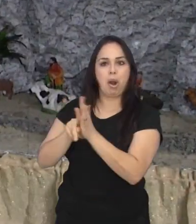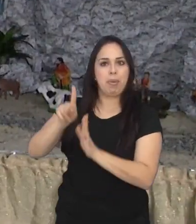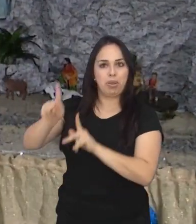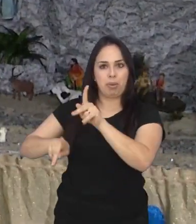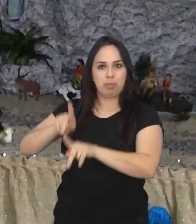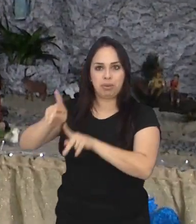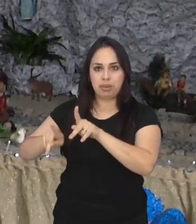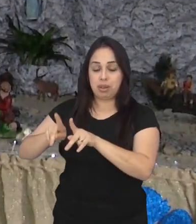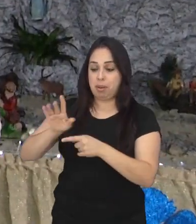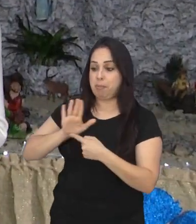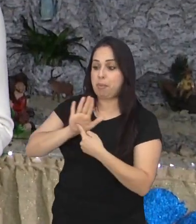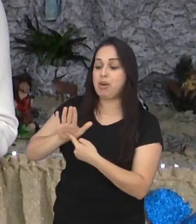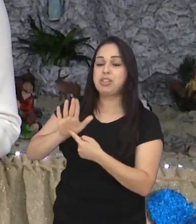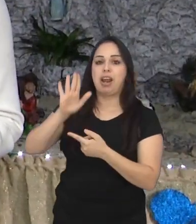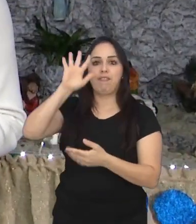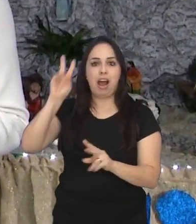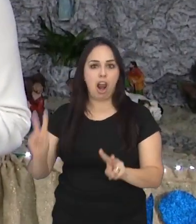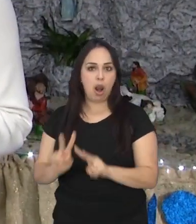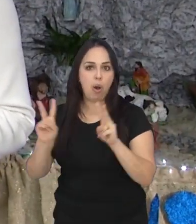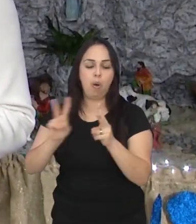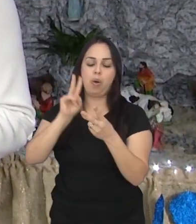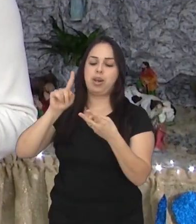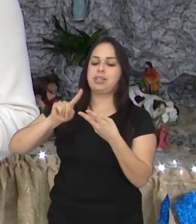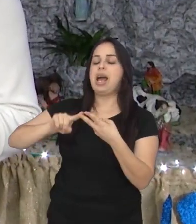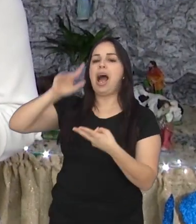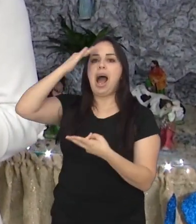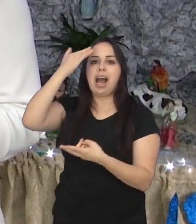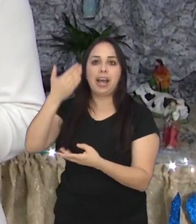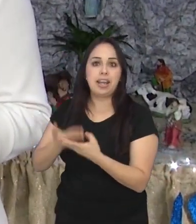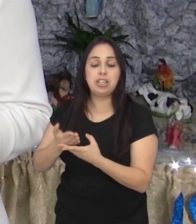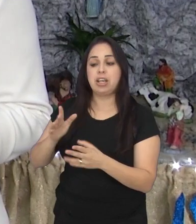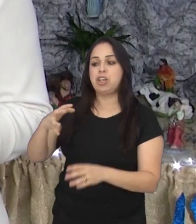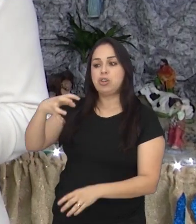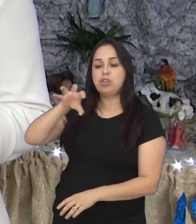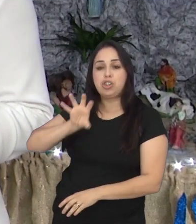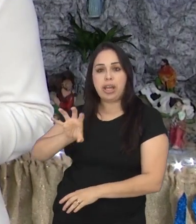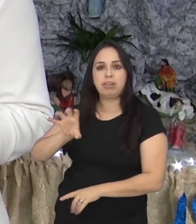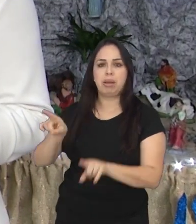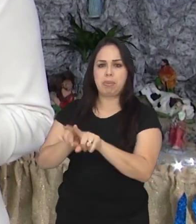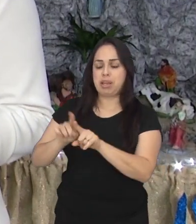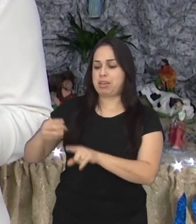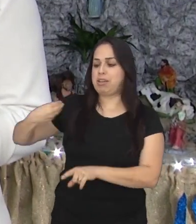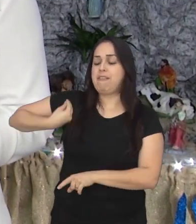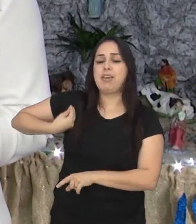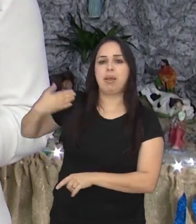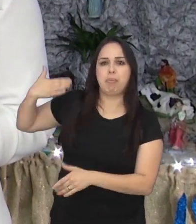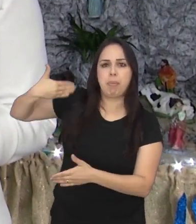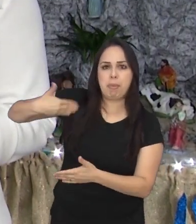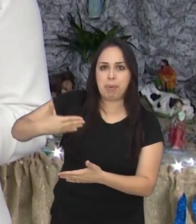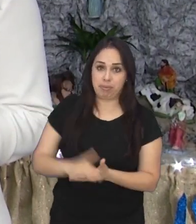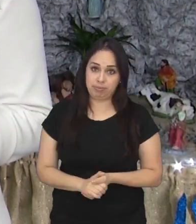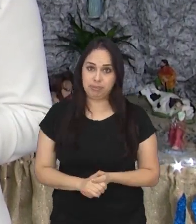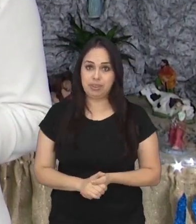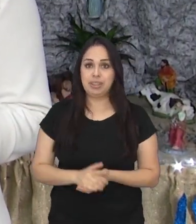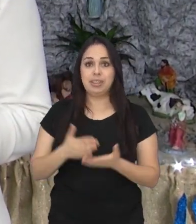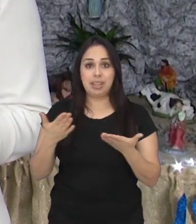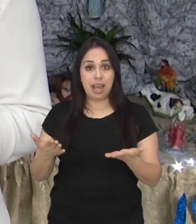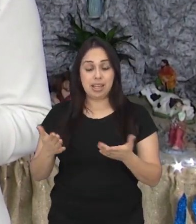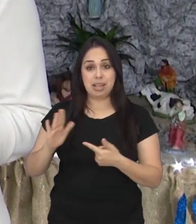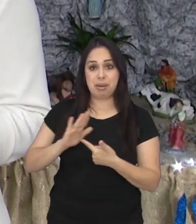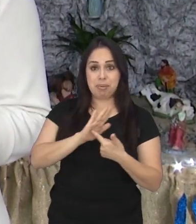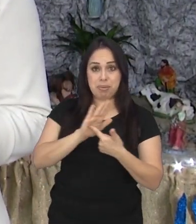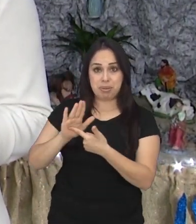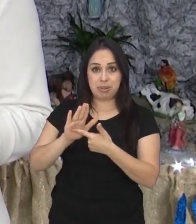povo. Refletem suas crenças, valores e o modo de vivenciar o mundo ao longo das gerações. Essa é a